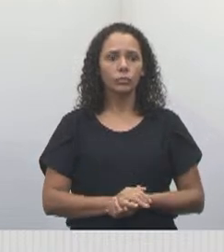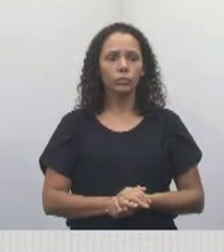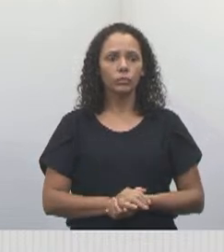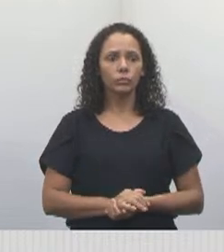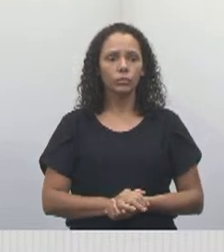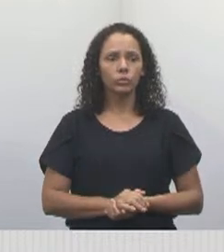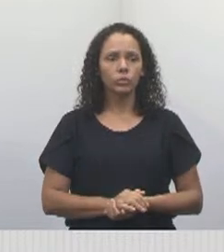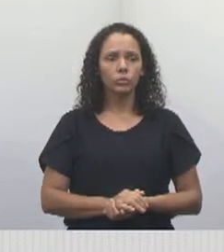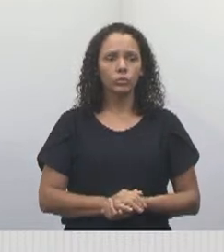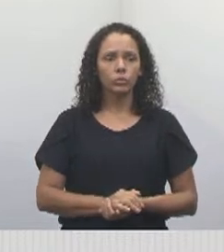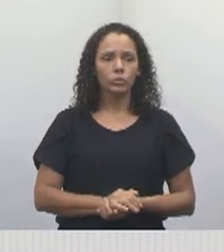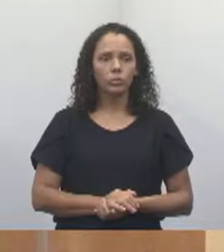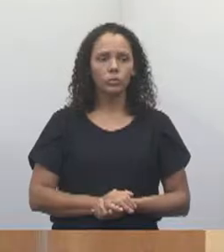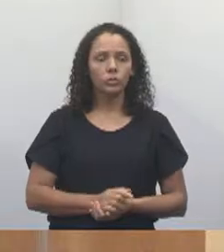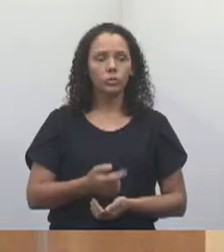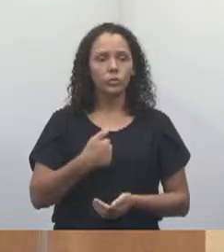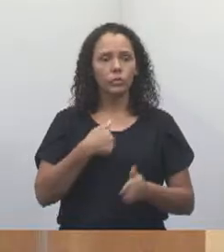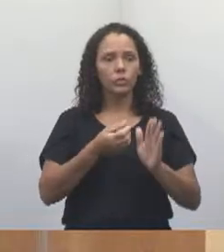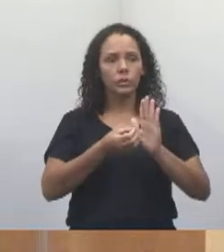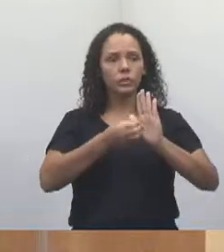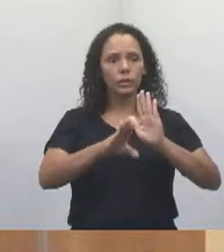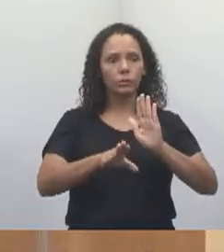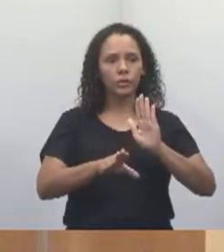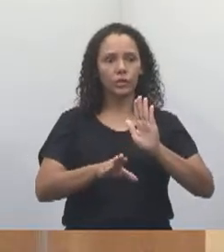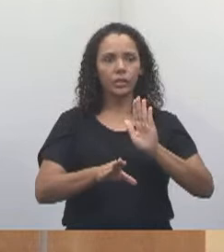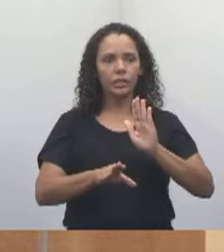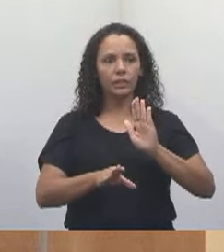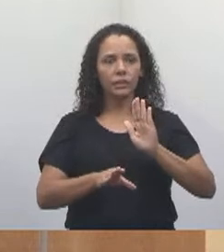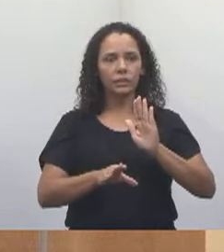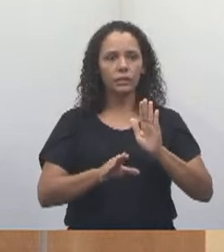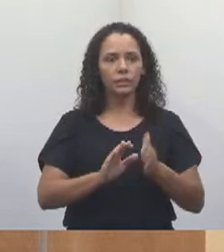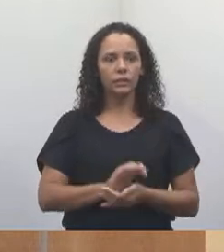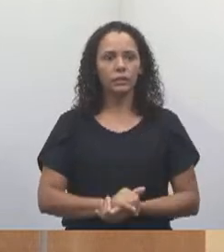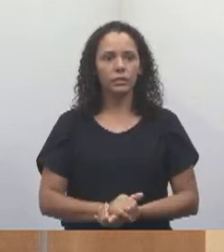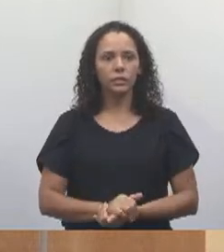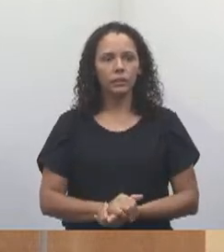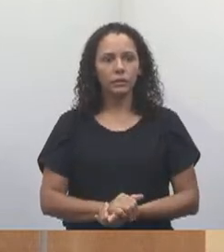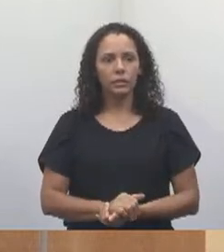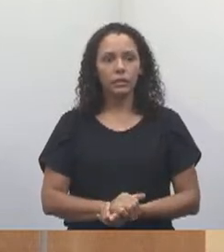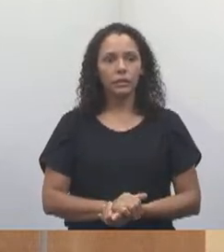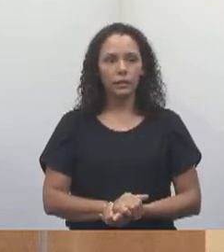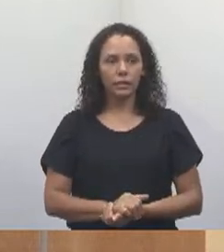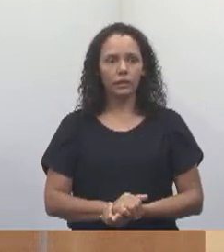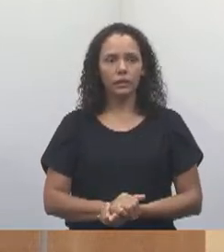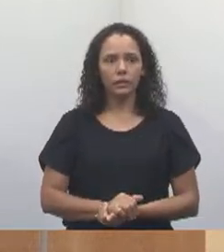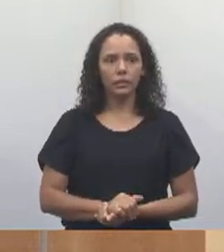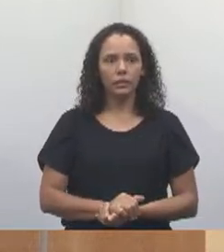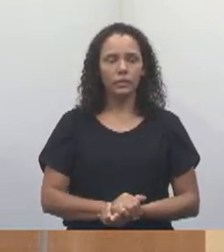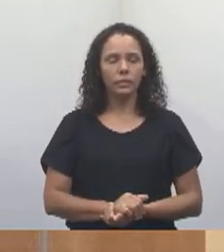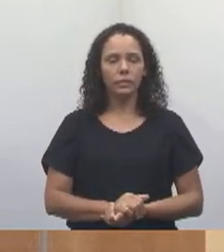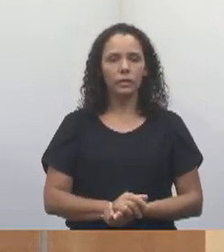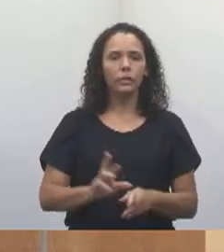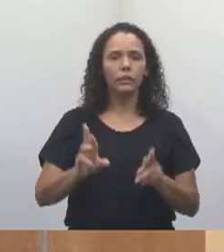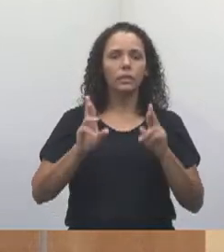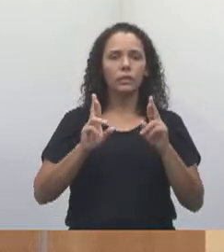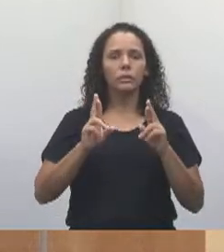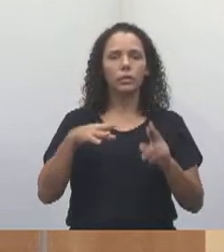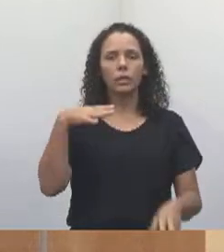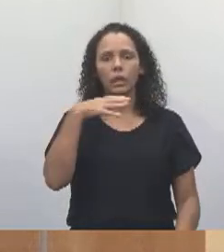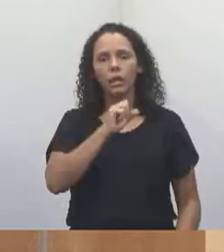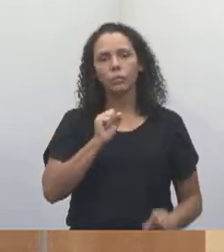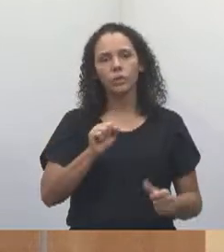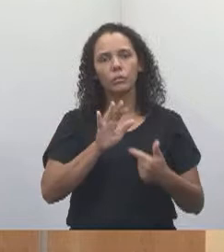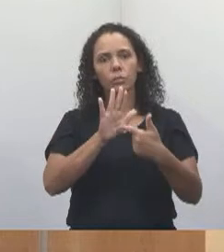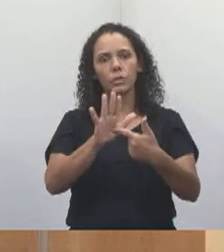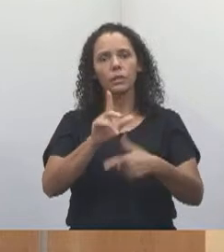e eu espero que, em breve, a gente possa sinalizar para aquela população que os mínimos